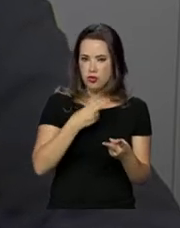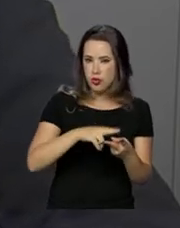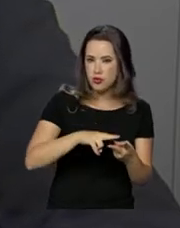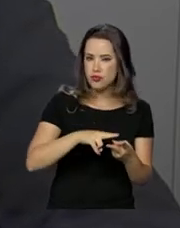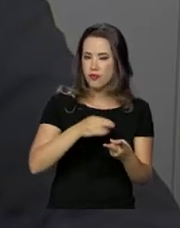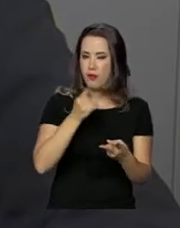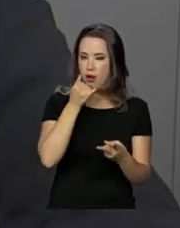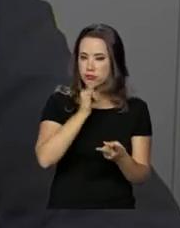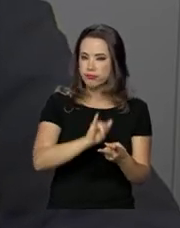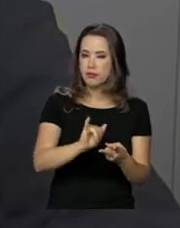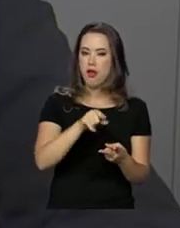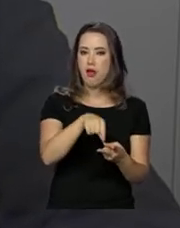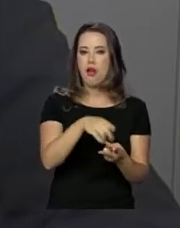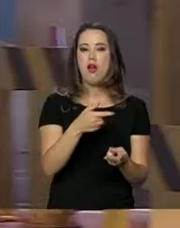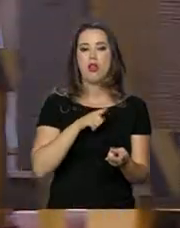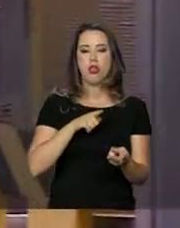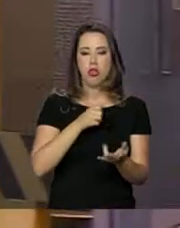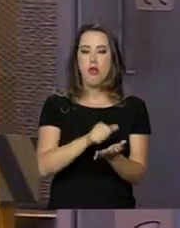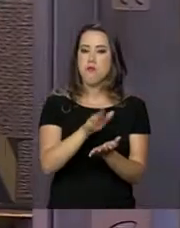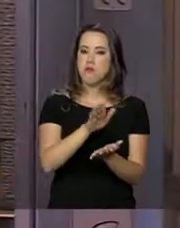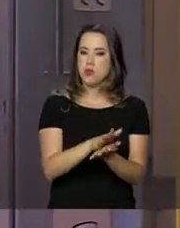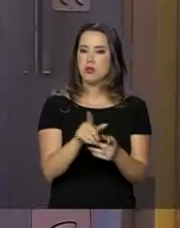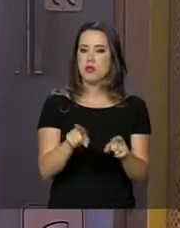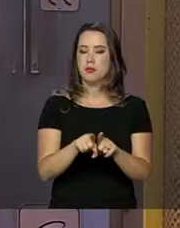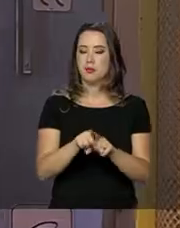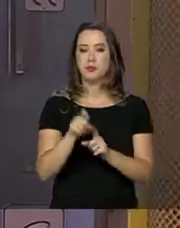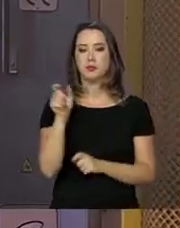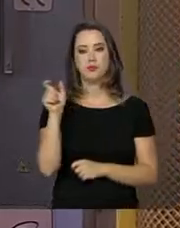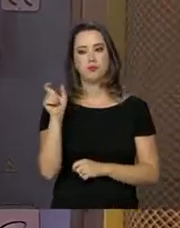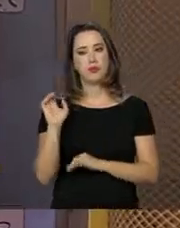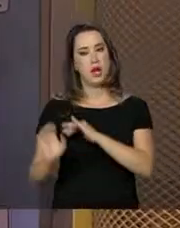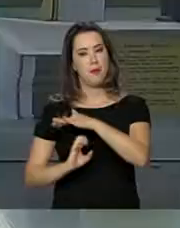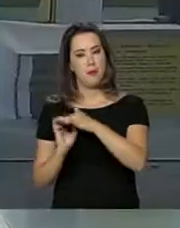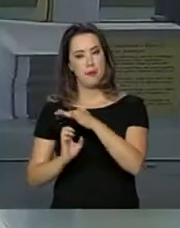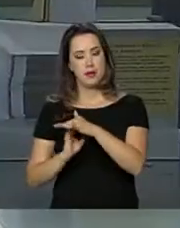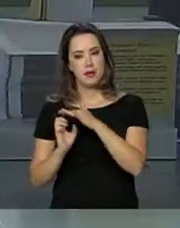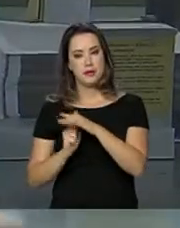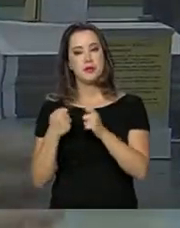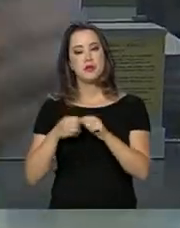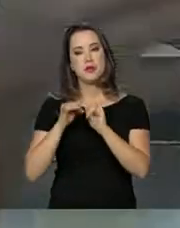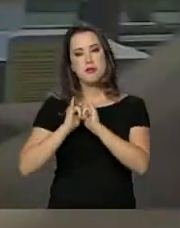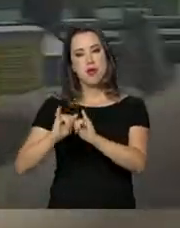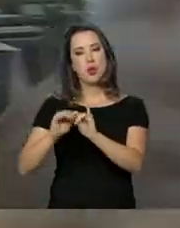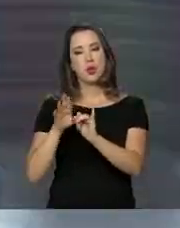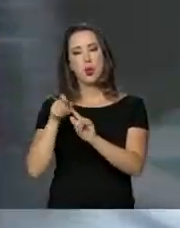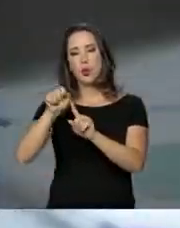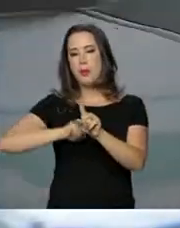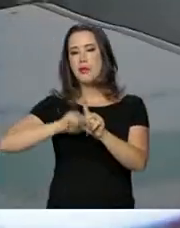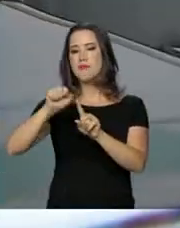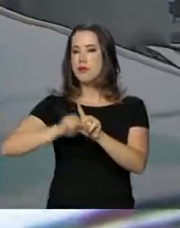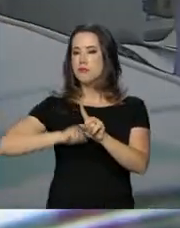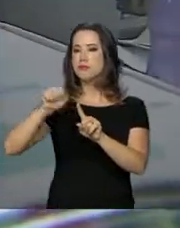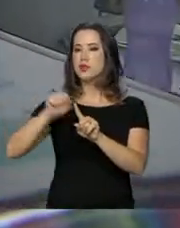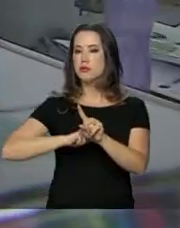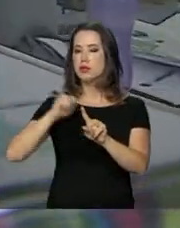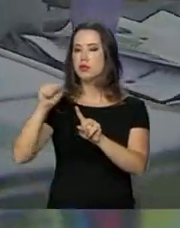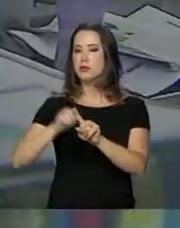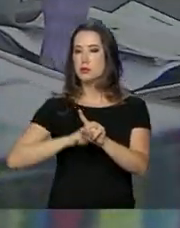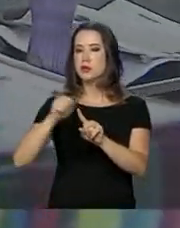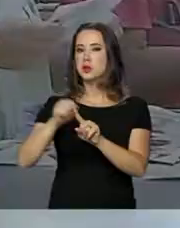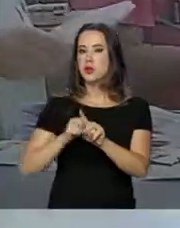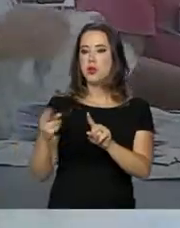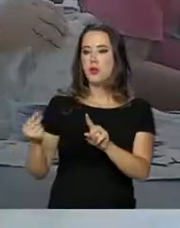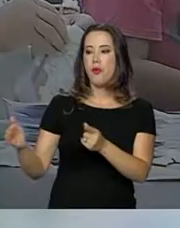autuada, vai gerar multa também. O empregador tem a obrigação de comunicar mensalmente aos trabalhadores os valores